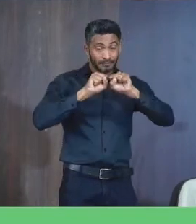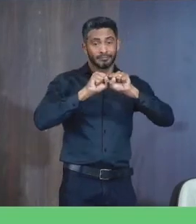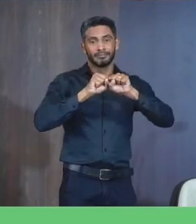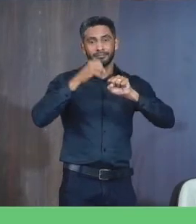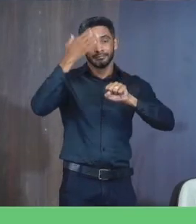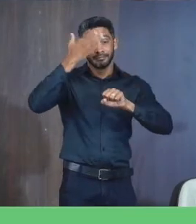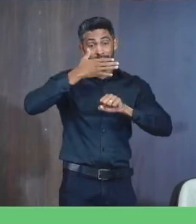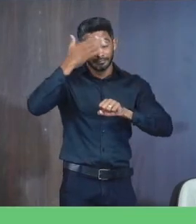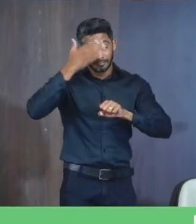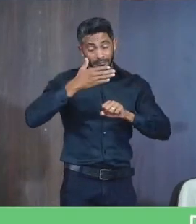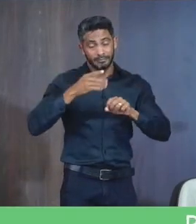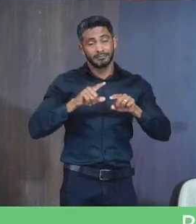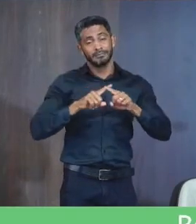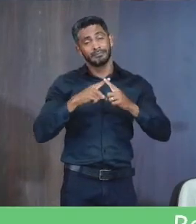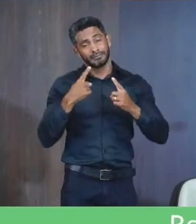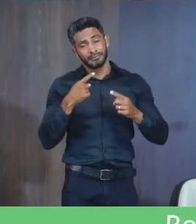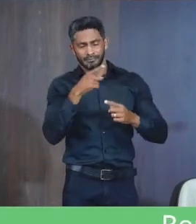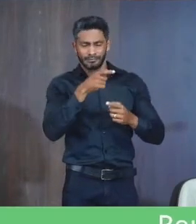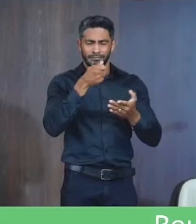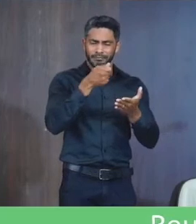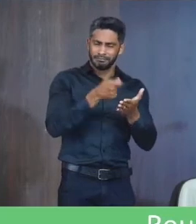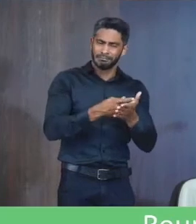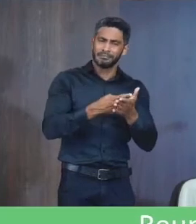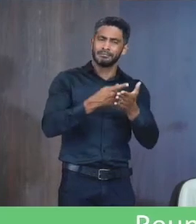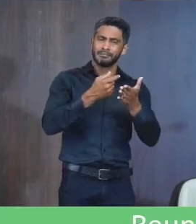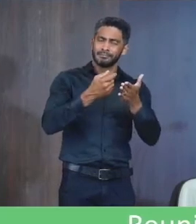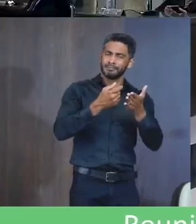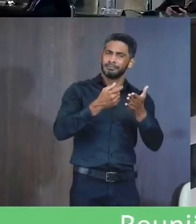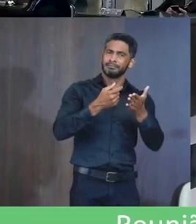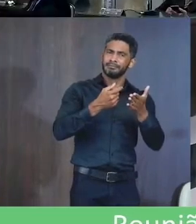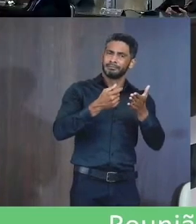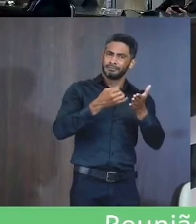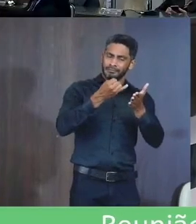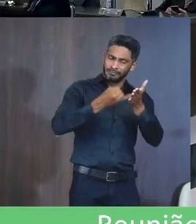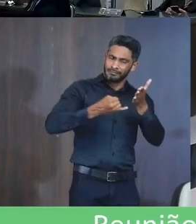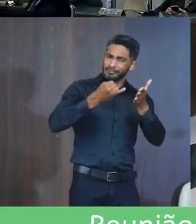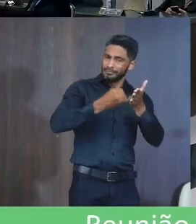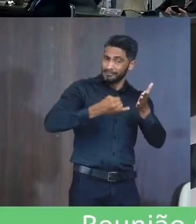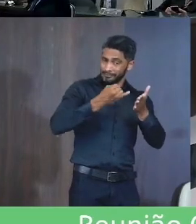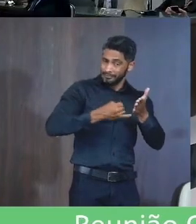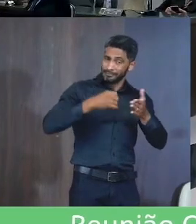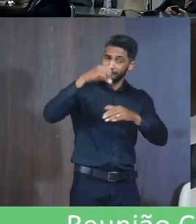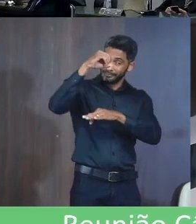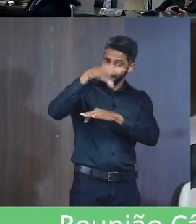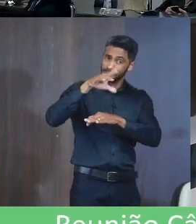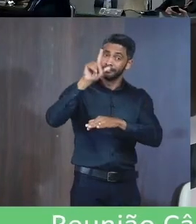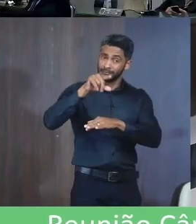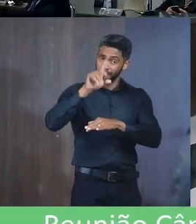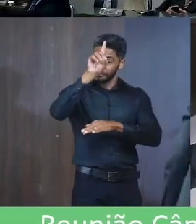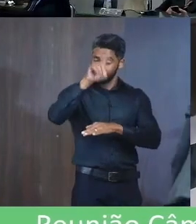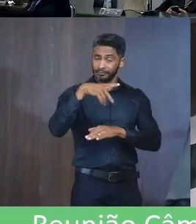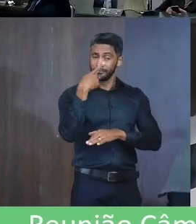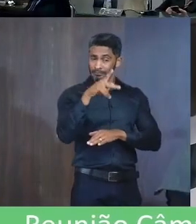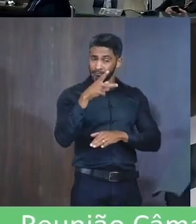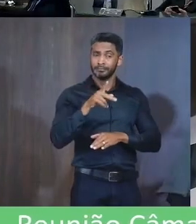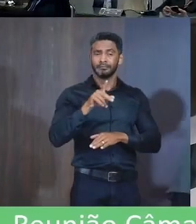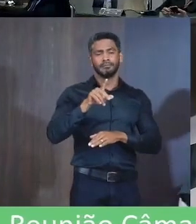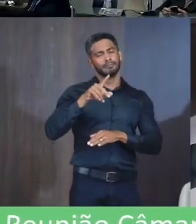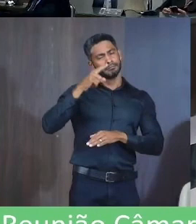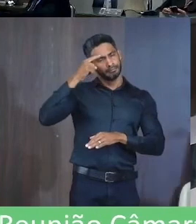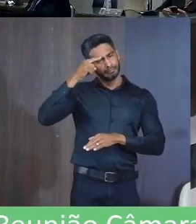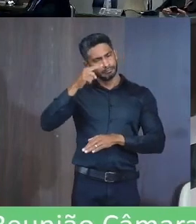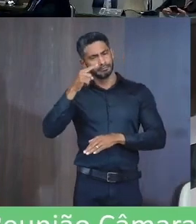Sendo eles Pagando iluminação Pública É um direito dele E um dever Da administração Está